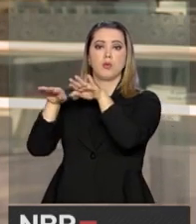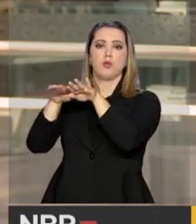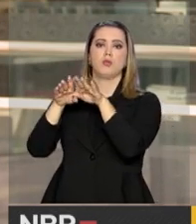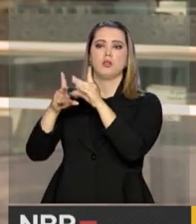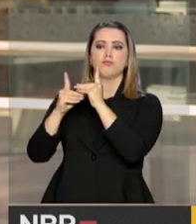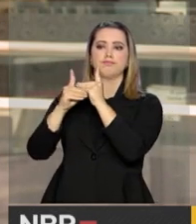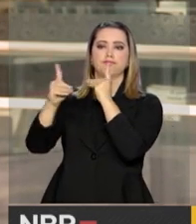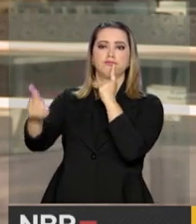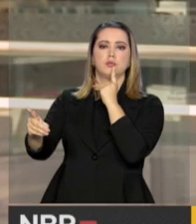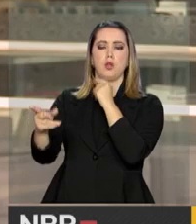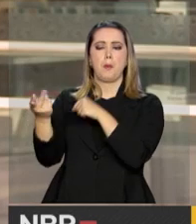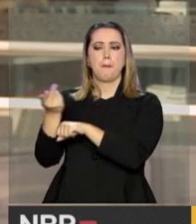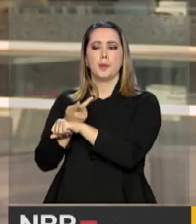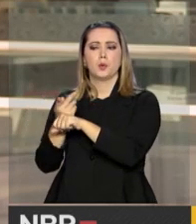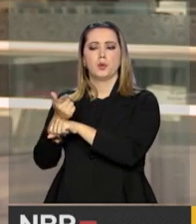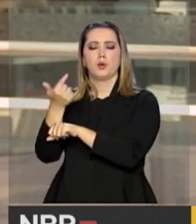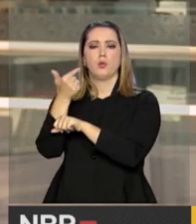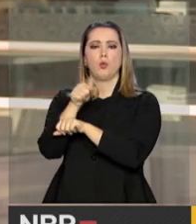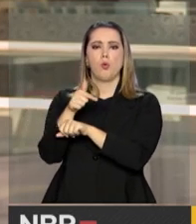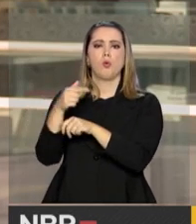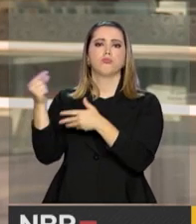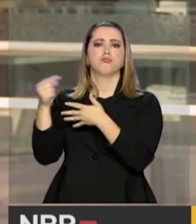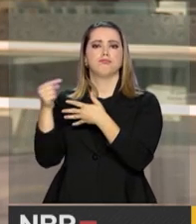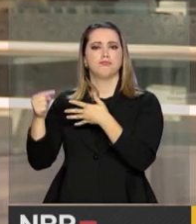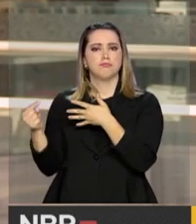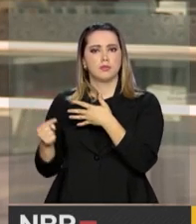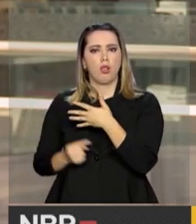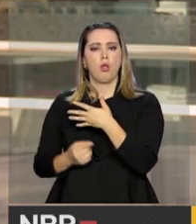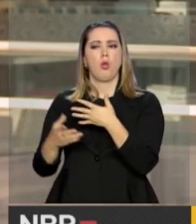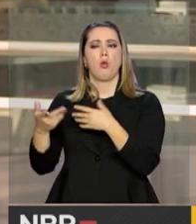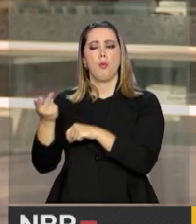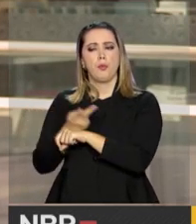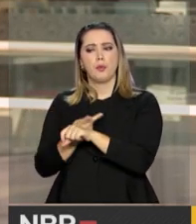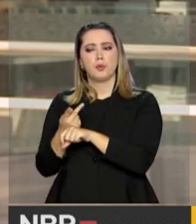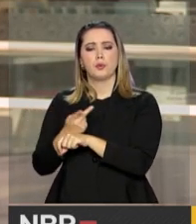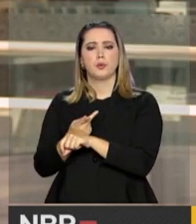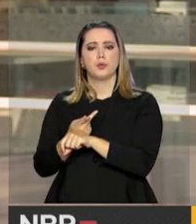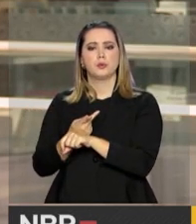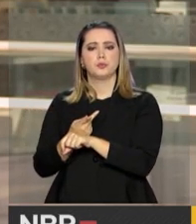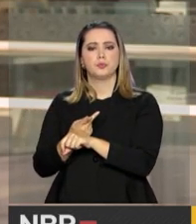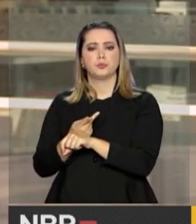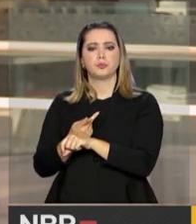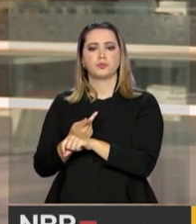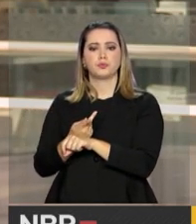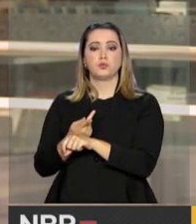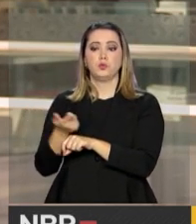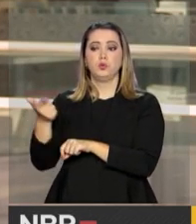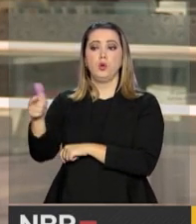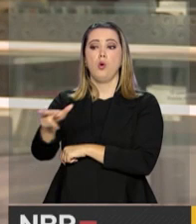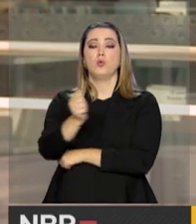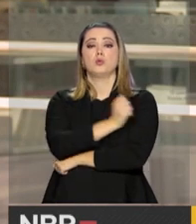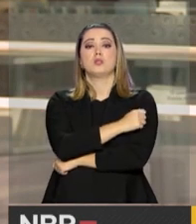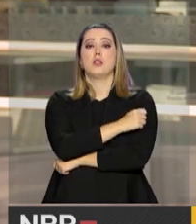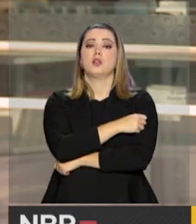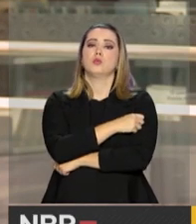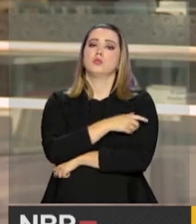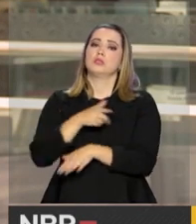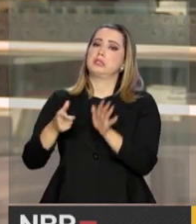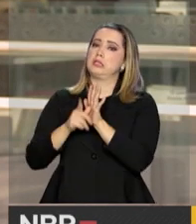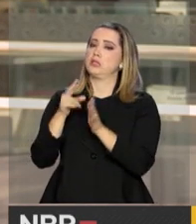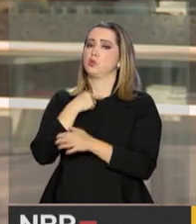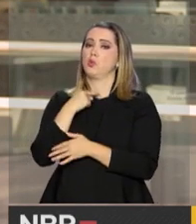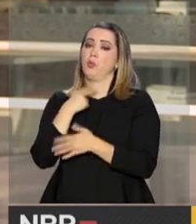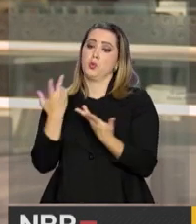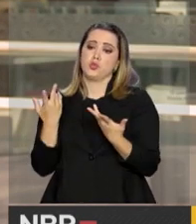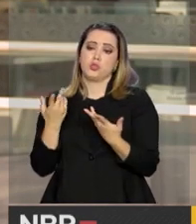da EAD, de você buscar outros elementos e buscar outros alunos que antes não podiam estar dentro da